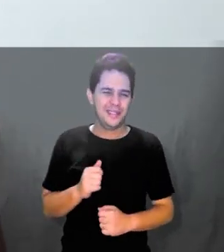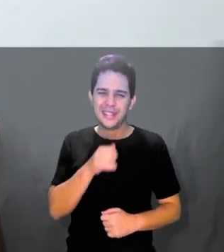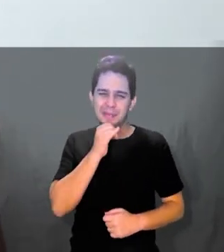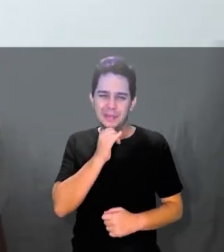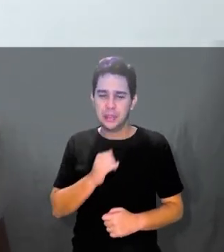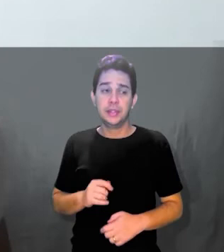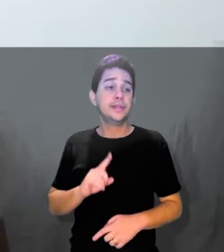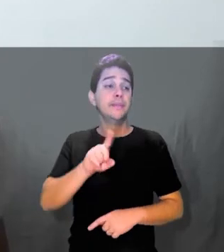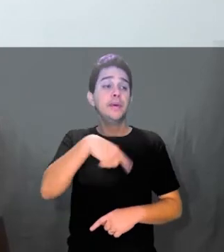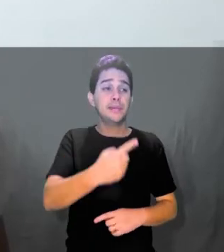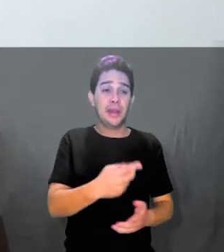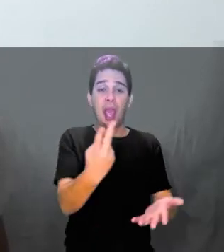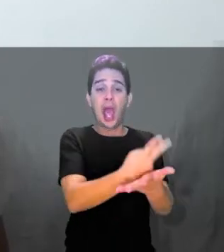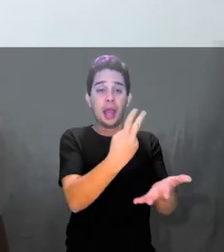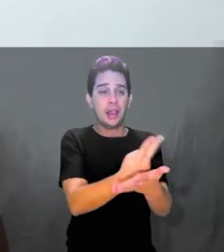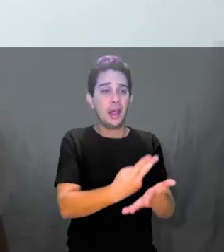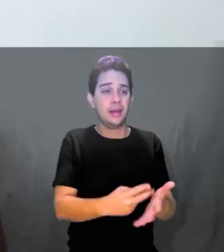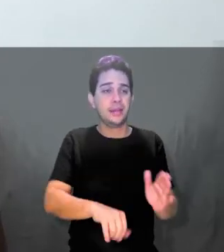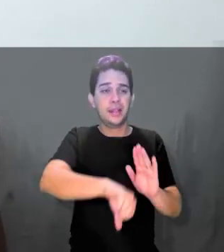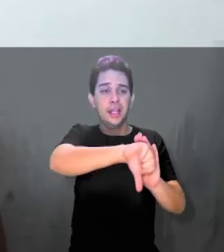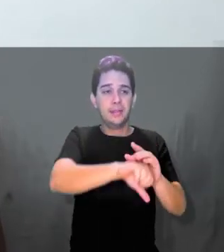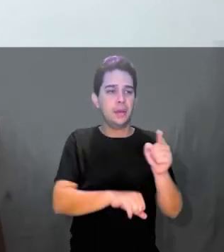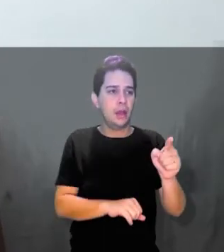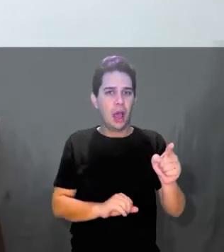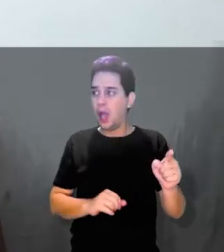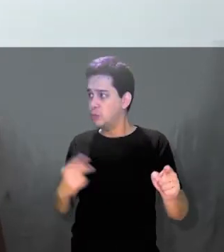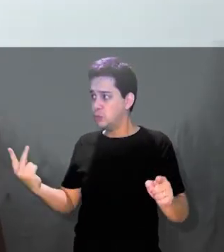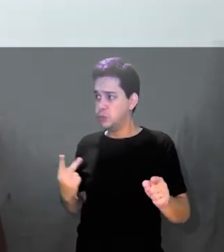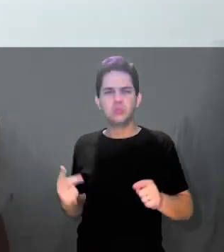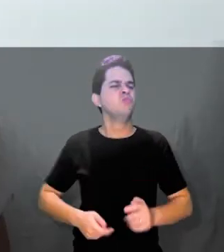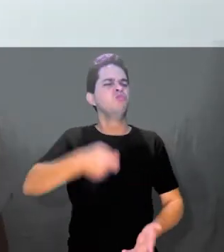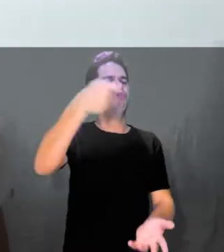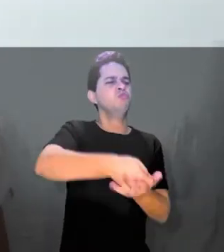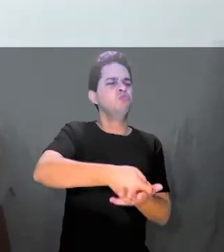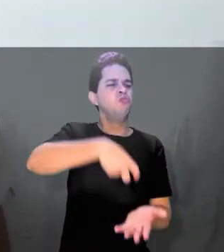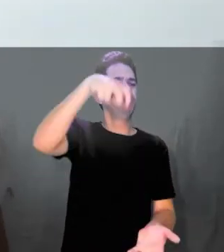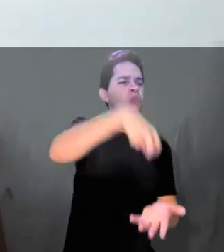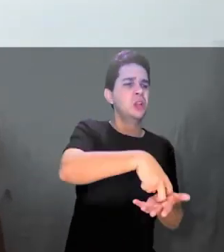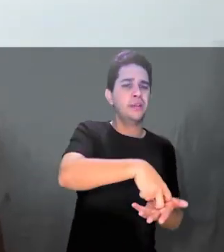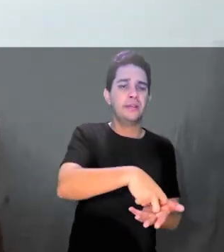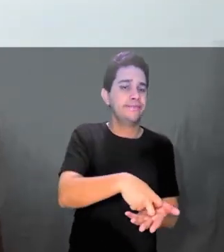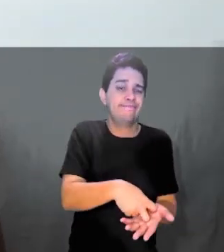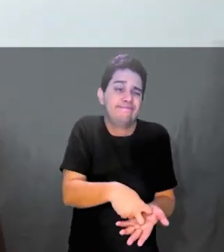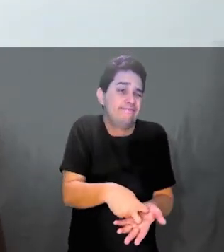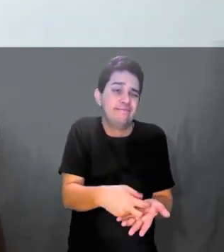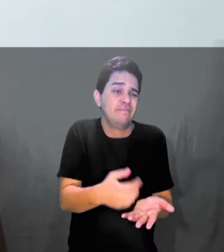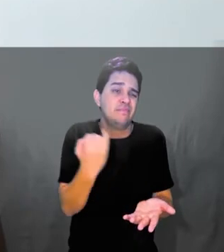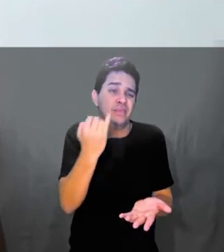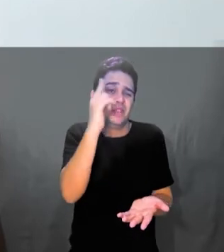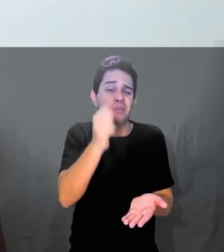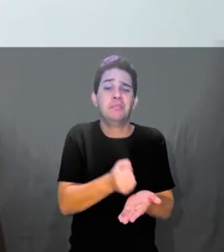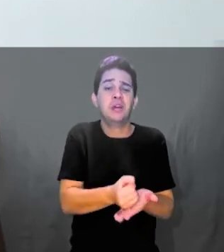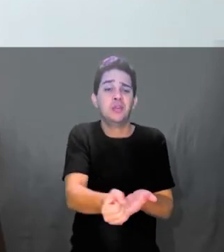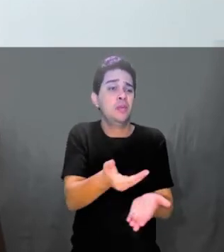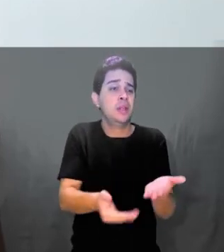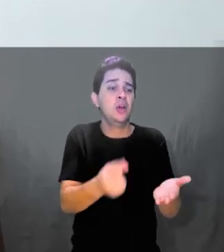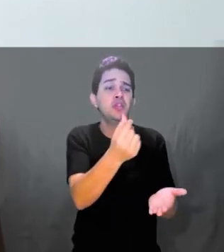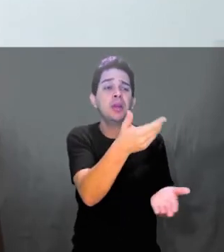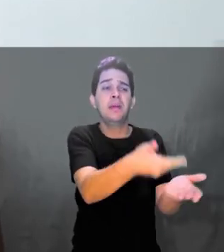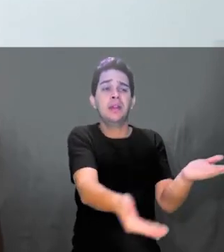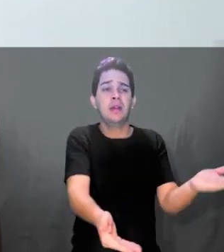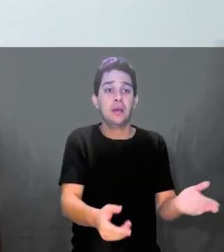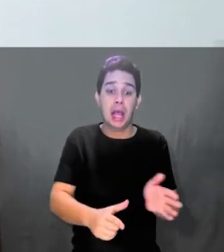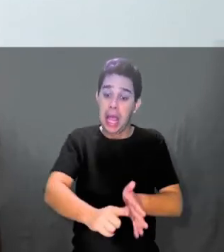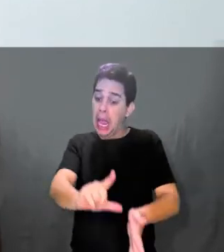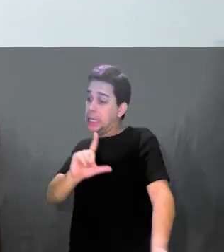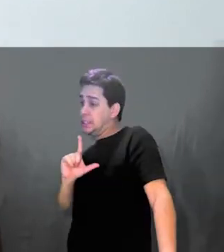mais difícil e sempre muito pouco eficiente. Então, diante do volume de recursos recebidos, a